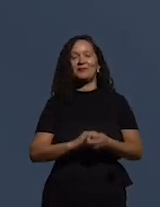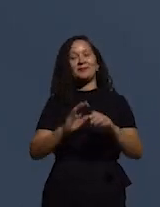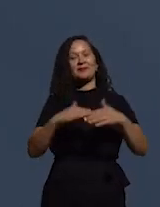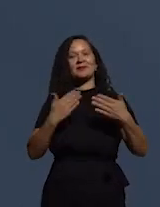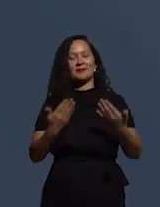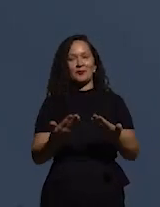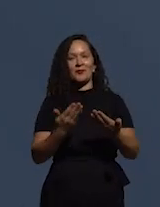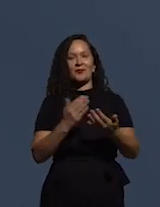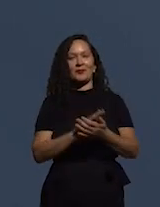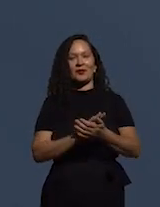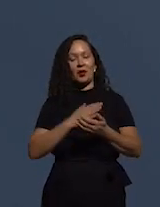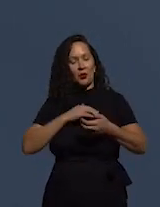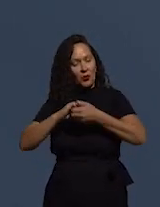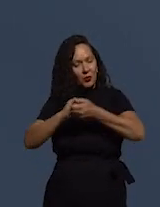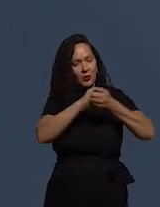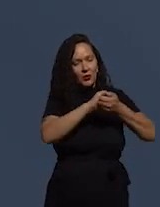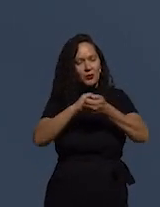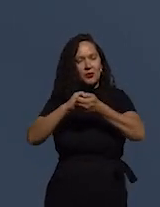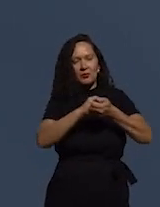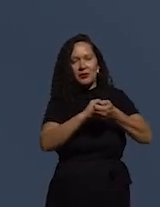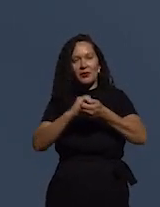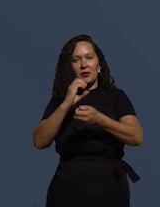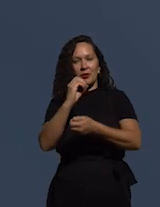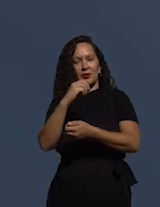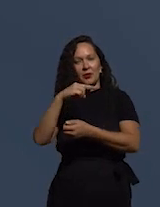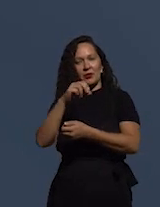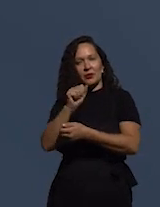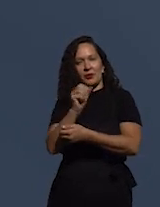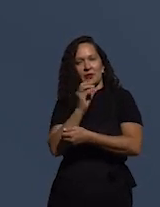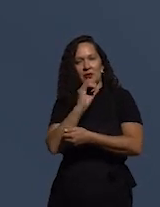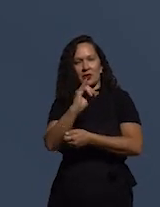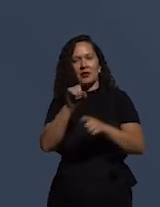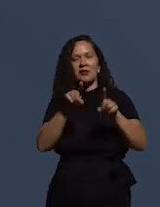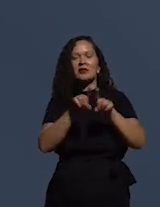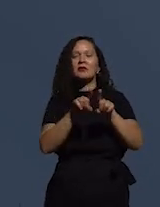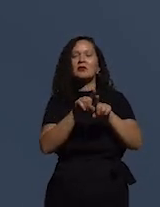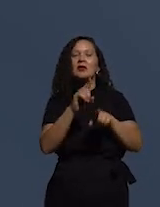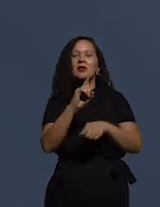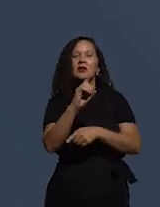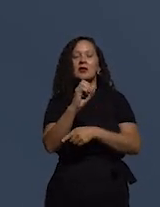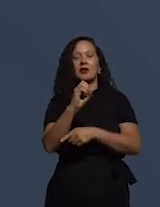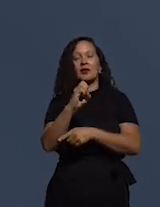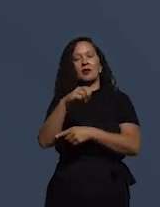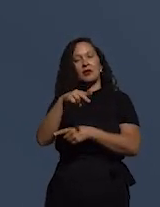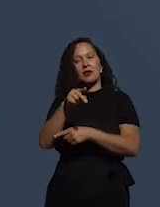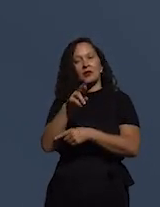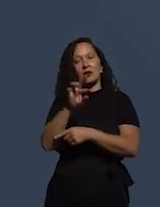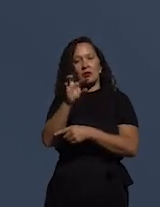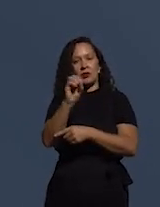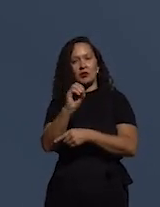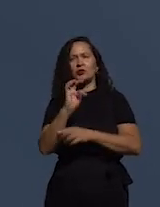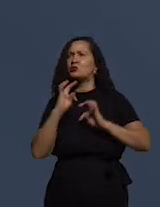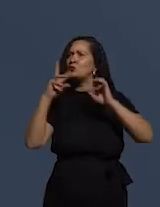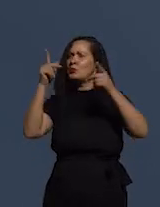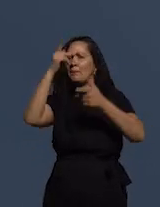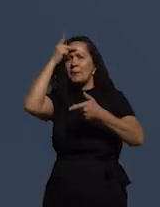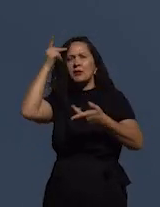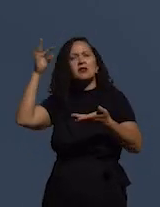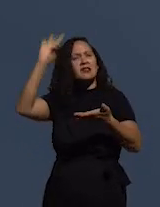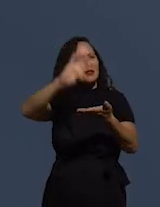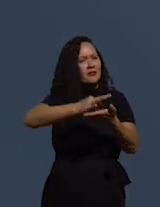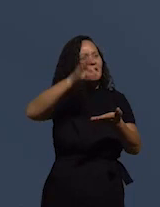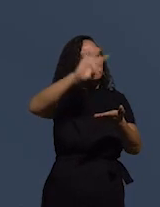Então, meus cumprimentos ao CONASSE, ao Leonardo Ferraz, e a todos os inscritos do